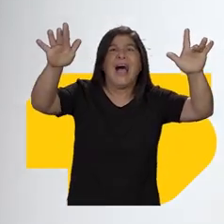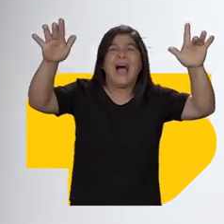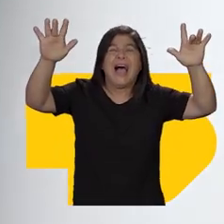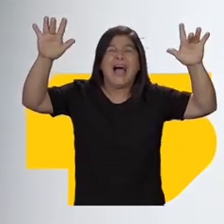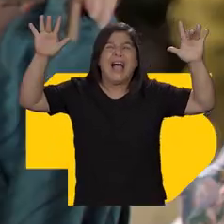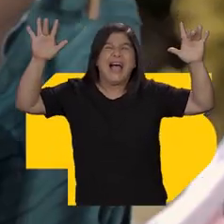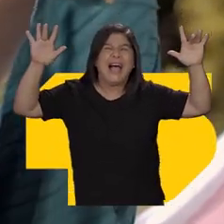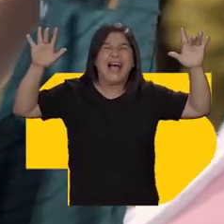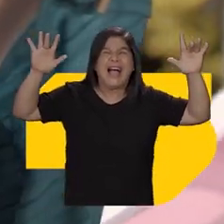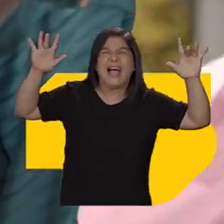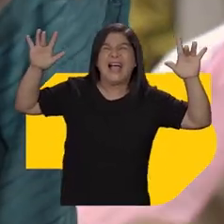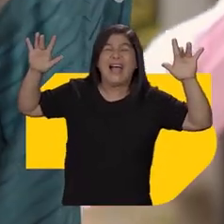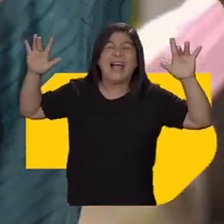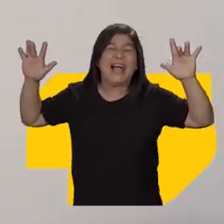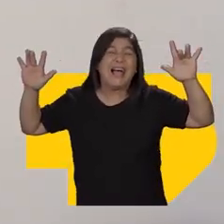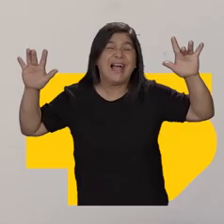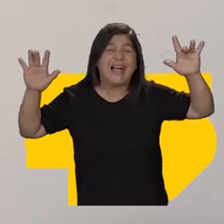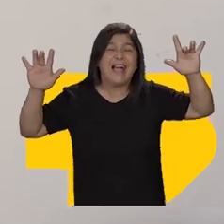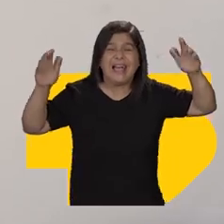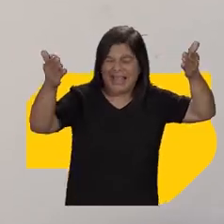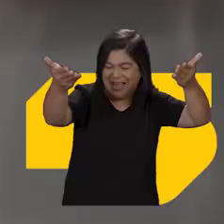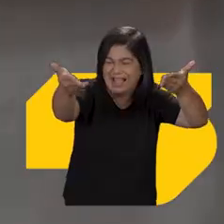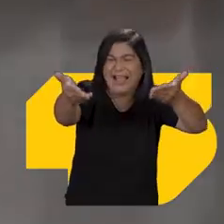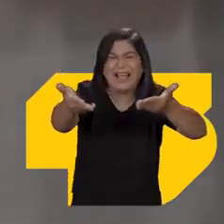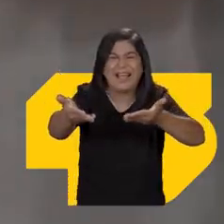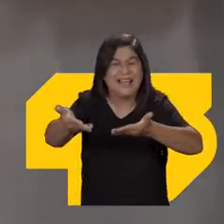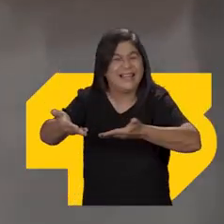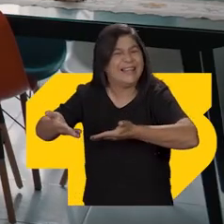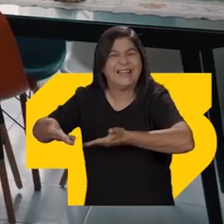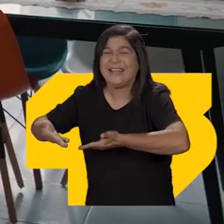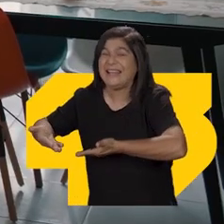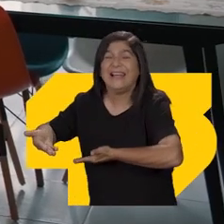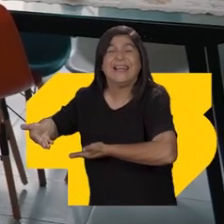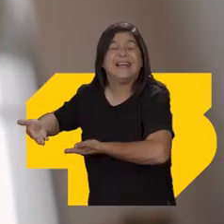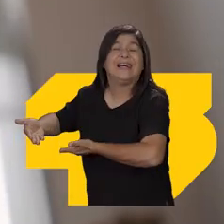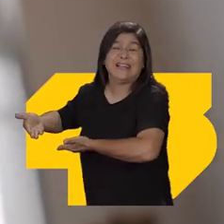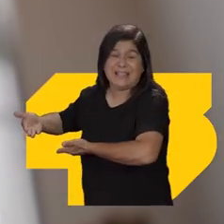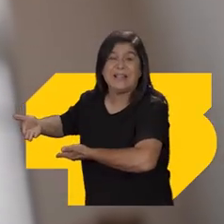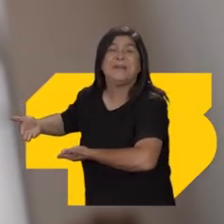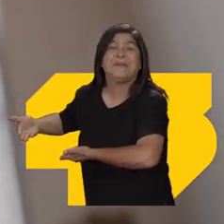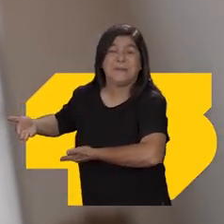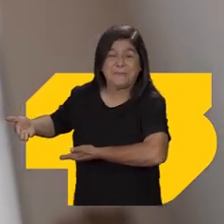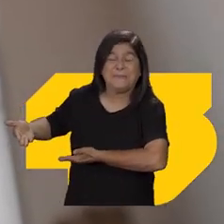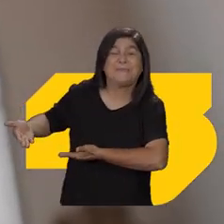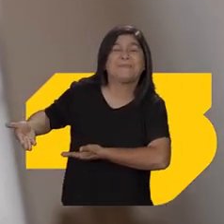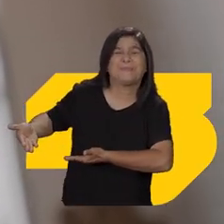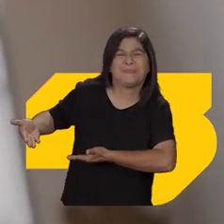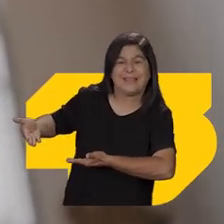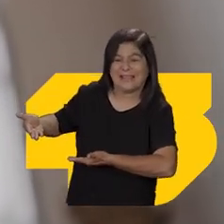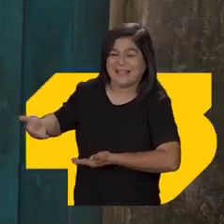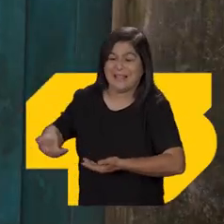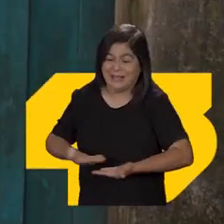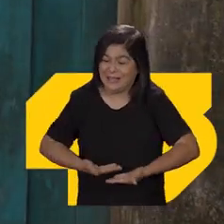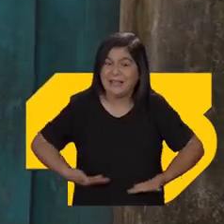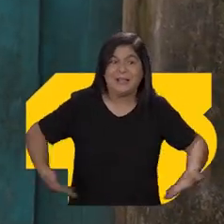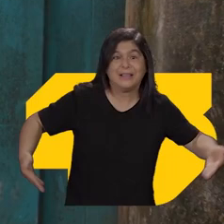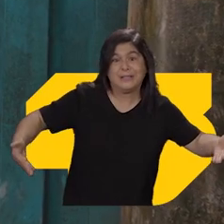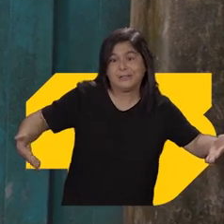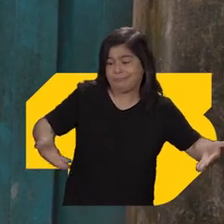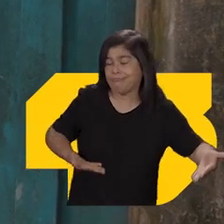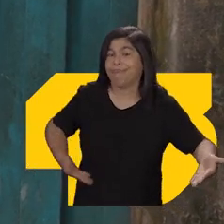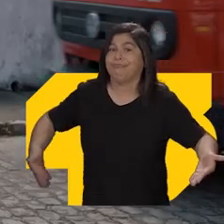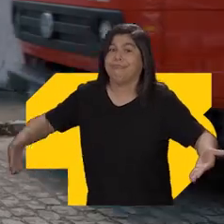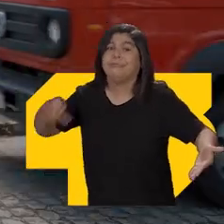Bem-vindo seja A casa é nossa Fique à vontade e não